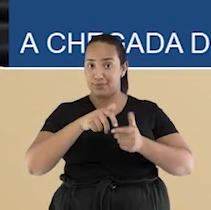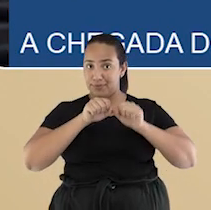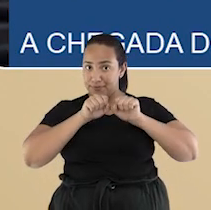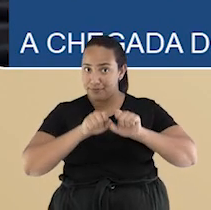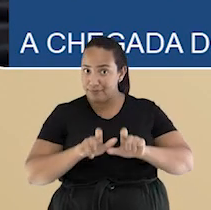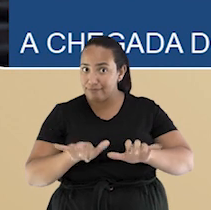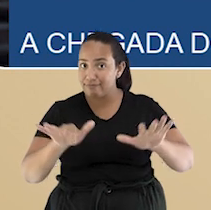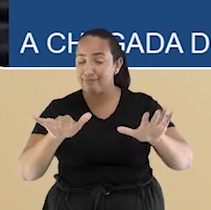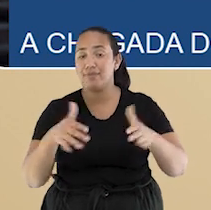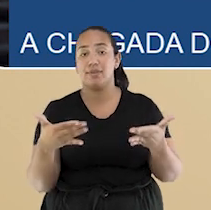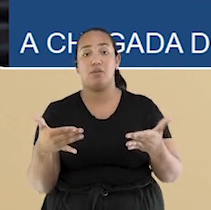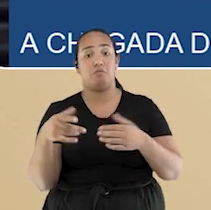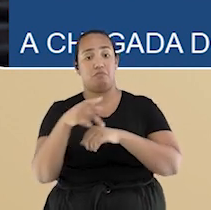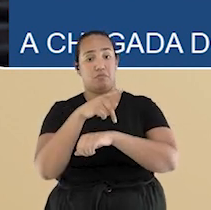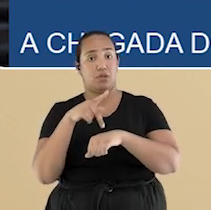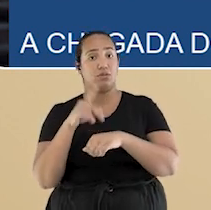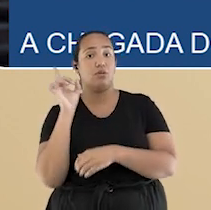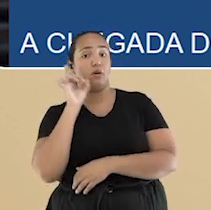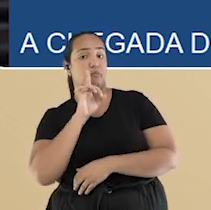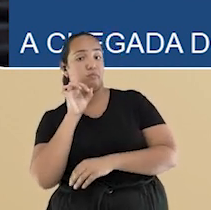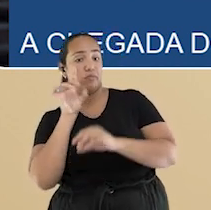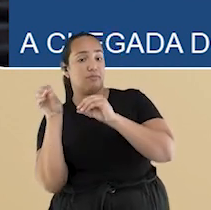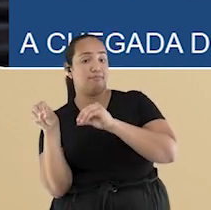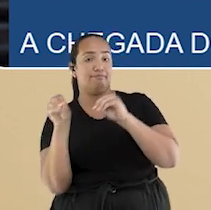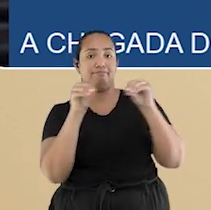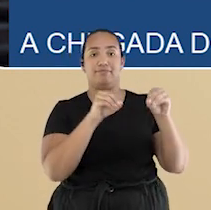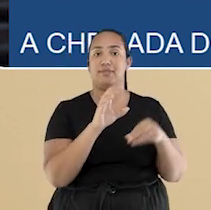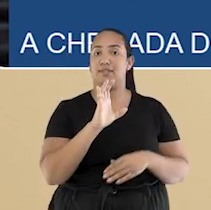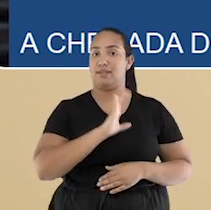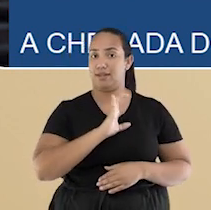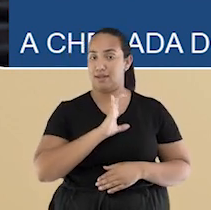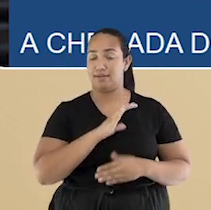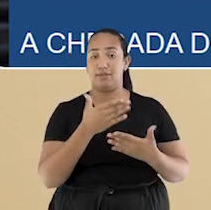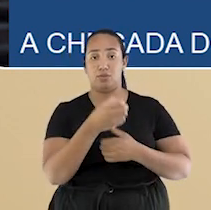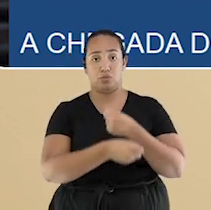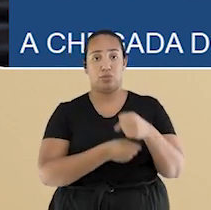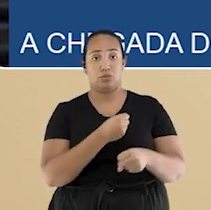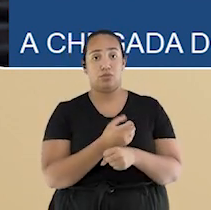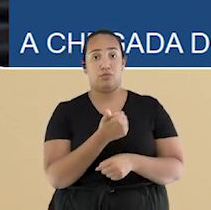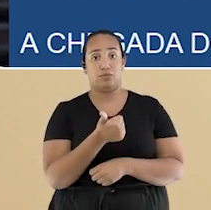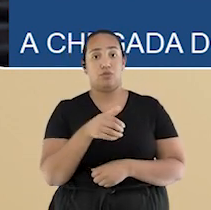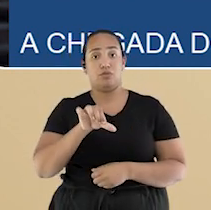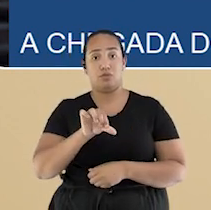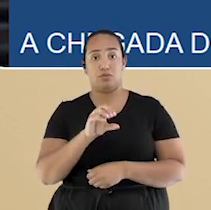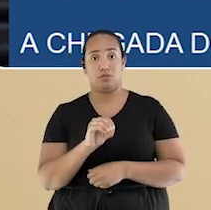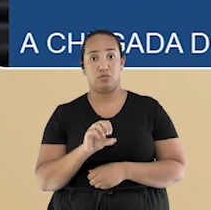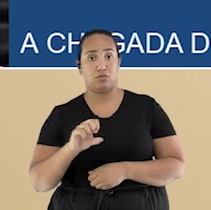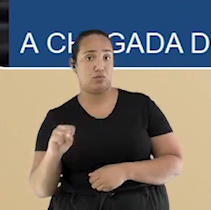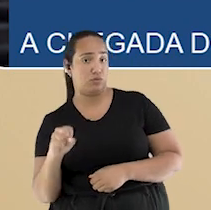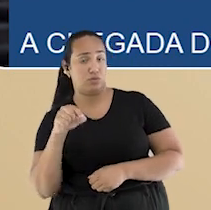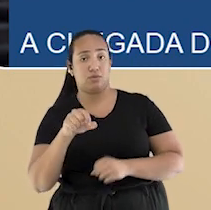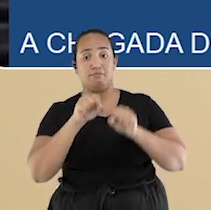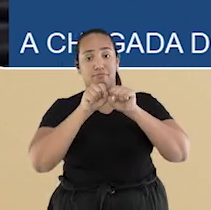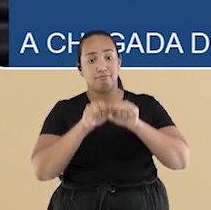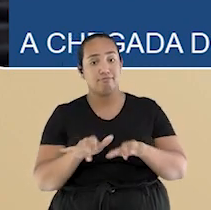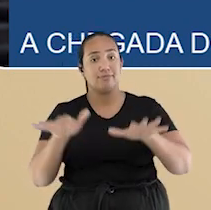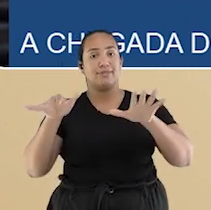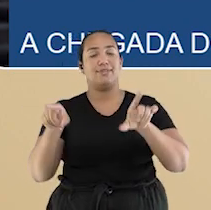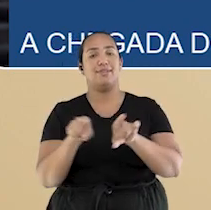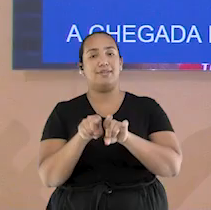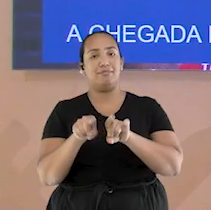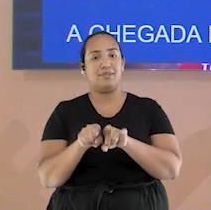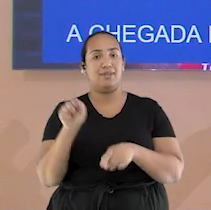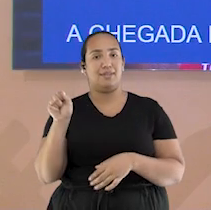dos Estados Unidos e seguiu para o Canadá. Logo depois, em 1908, o esporte se expandiu pelo continente